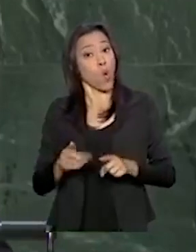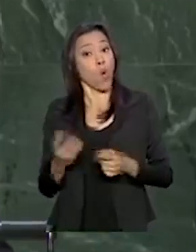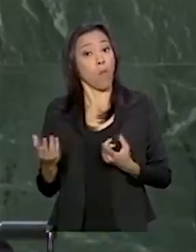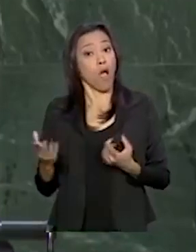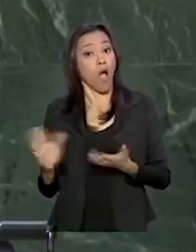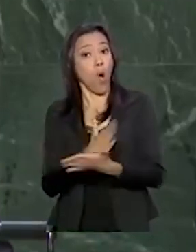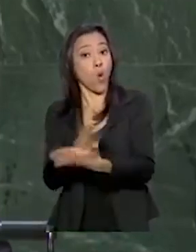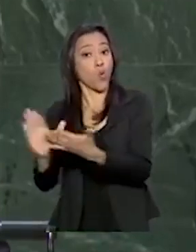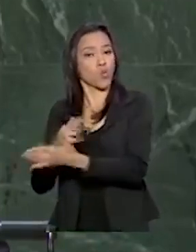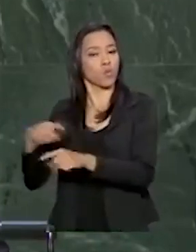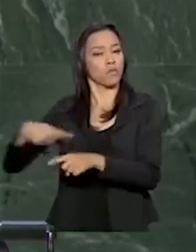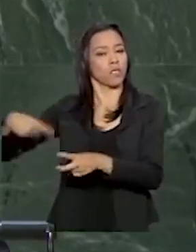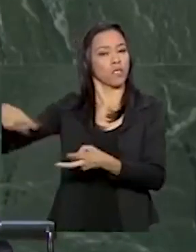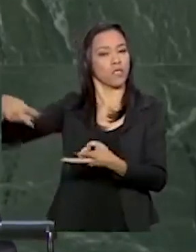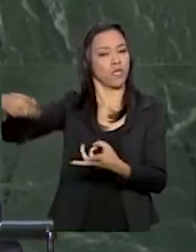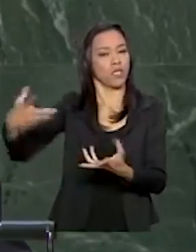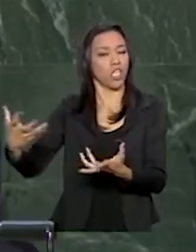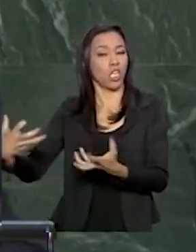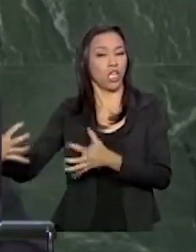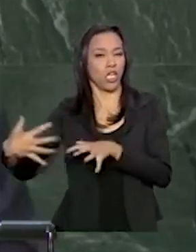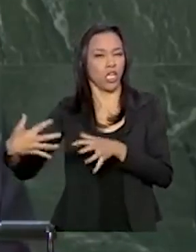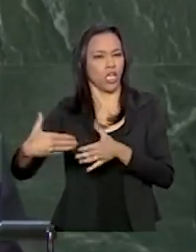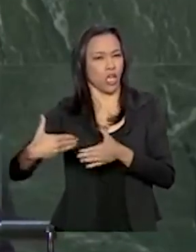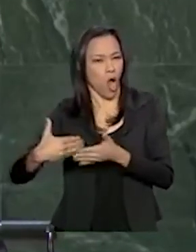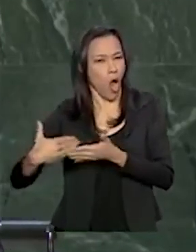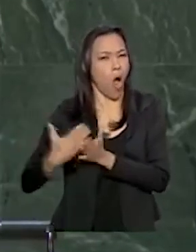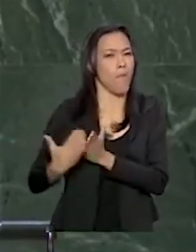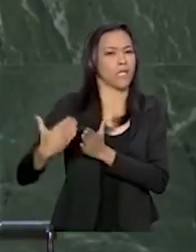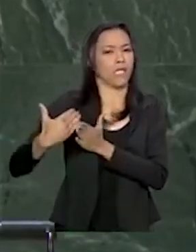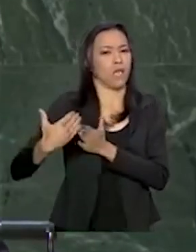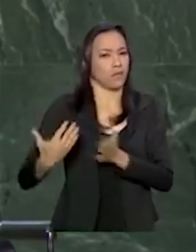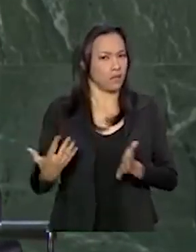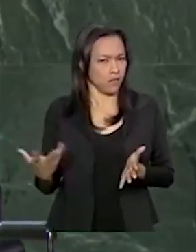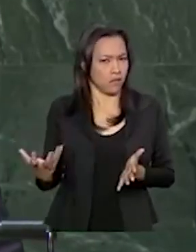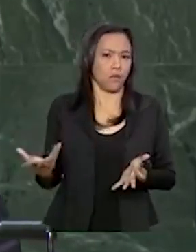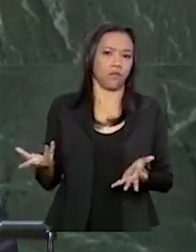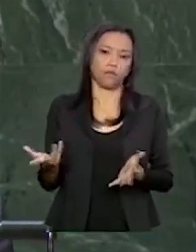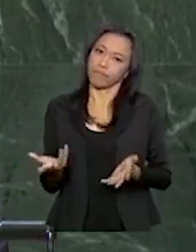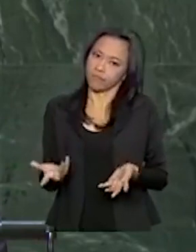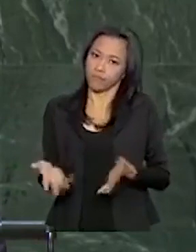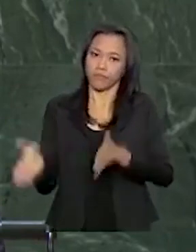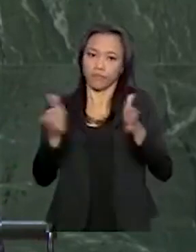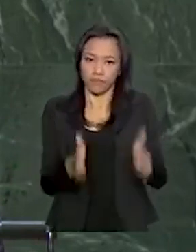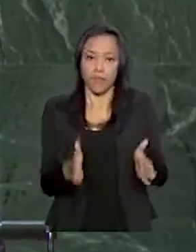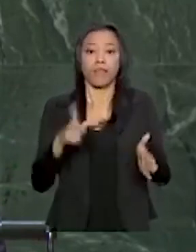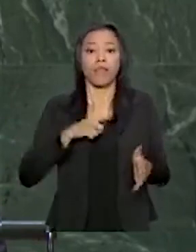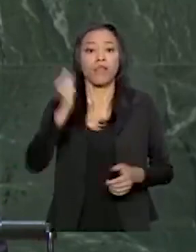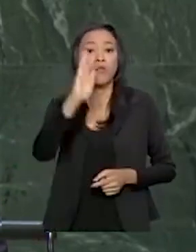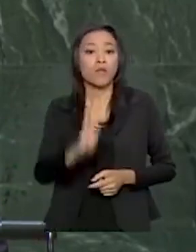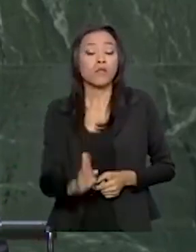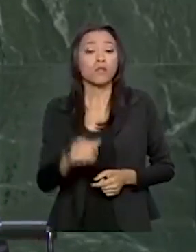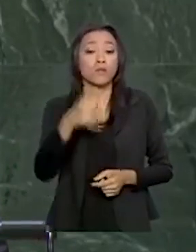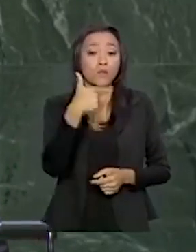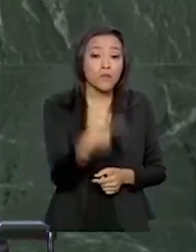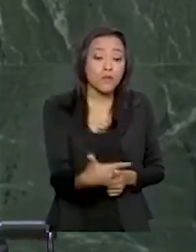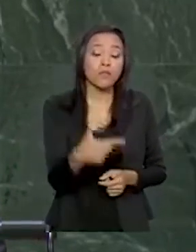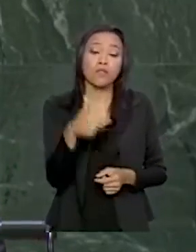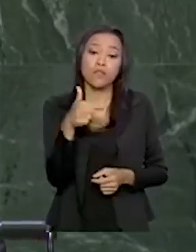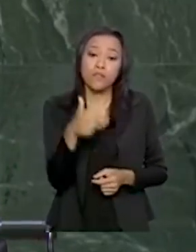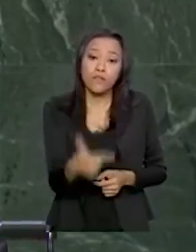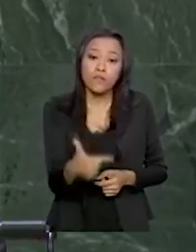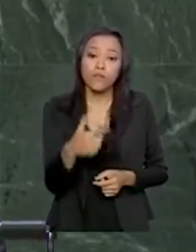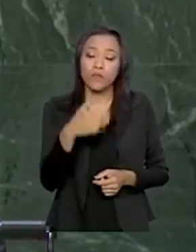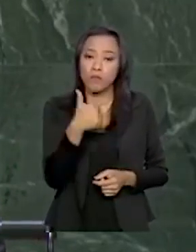gostariam que acontecesse. Existem no Brasil 225 povos